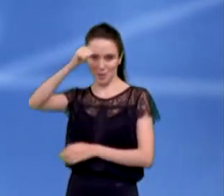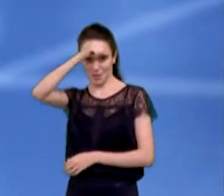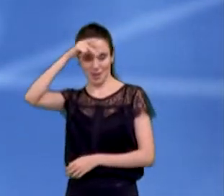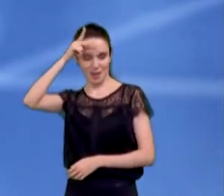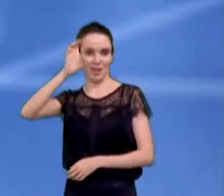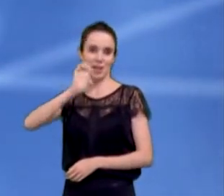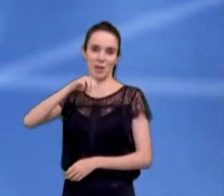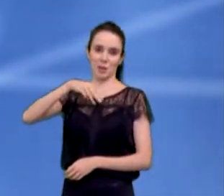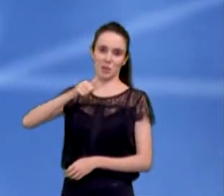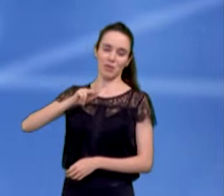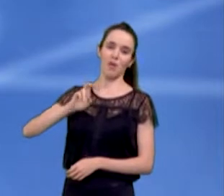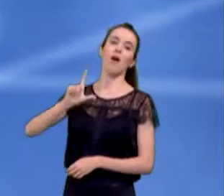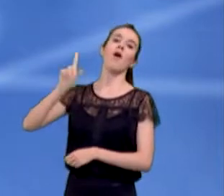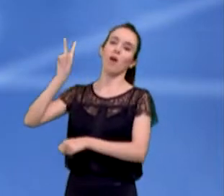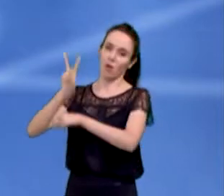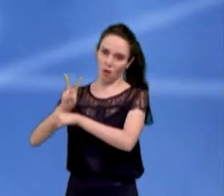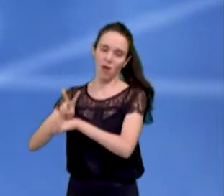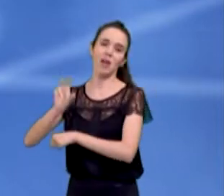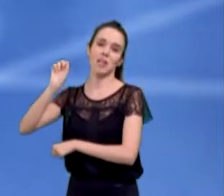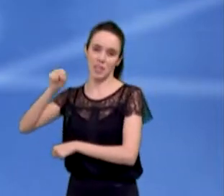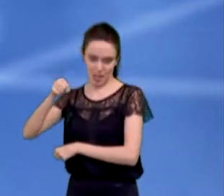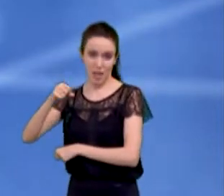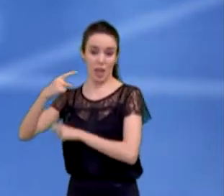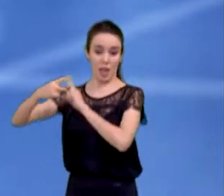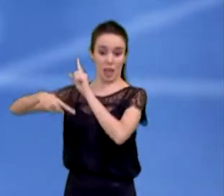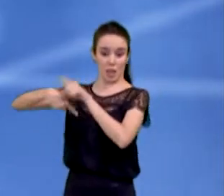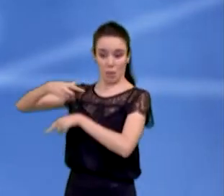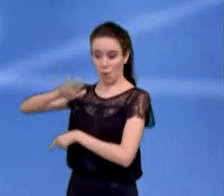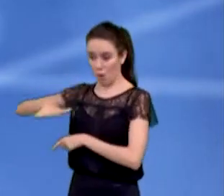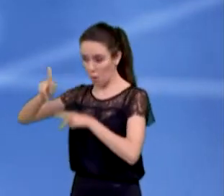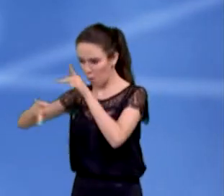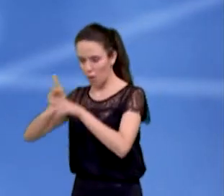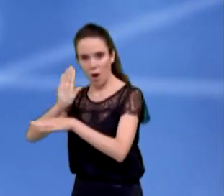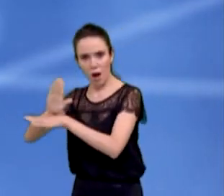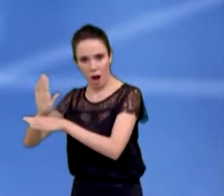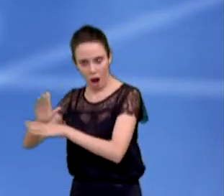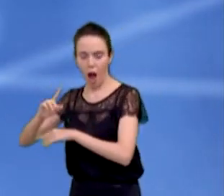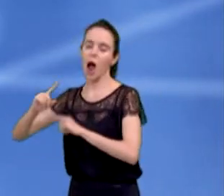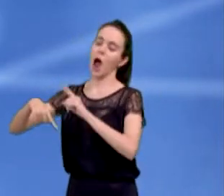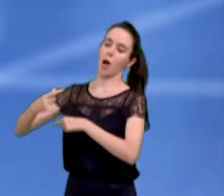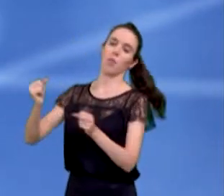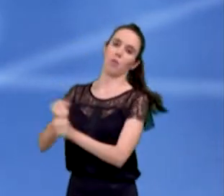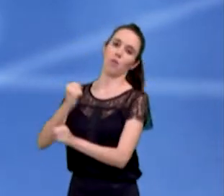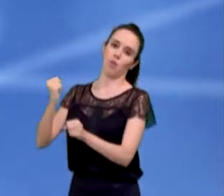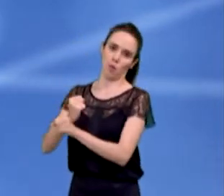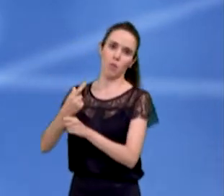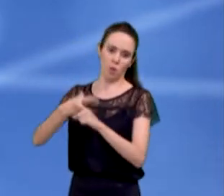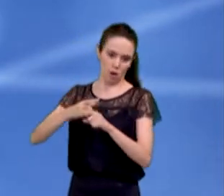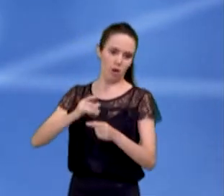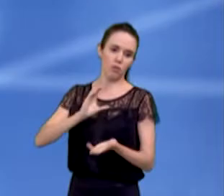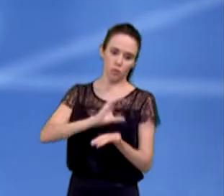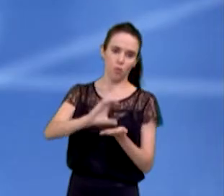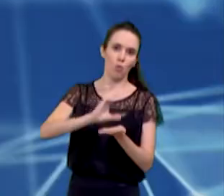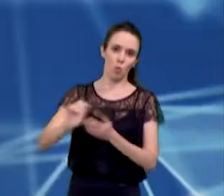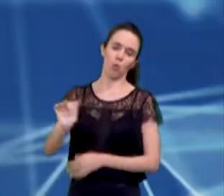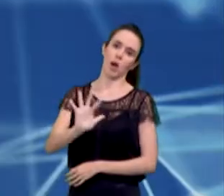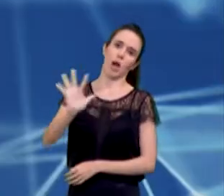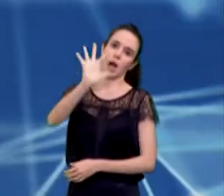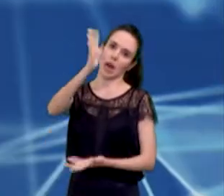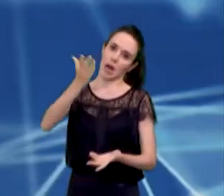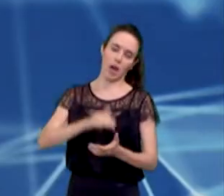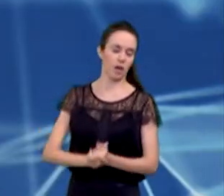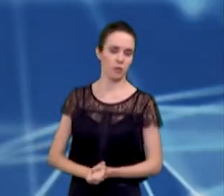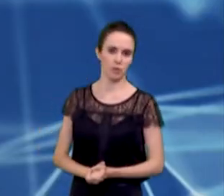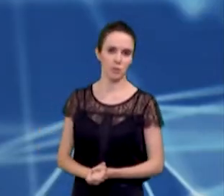mais carentes, para depois fazer obras mais complexas e mais custosas em São José dos Campos. Temos que votar o candidato, obrigado, a